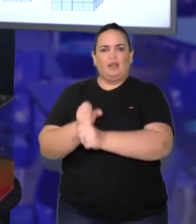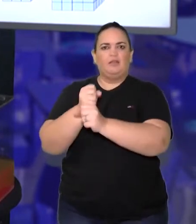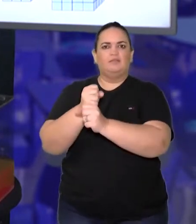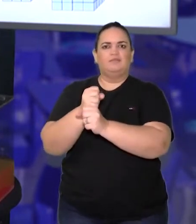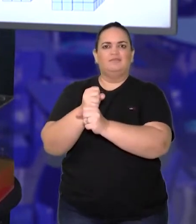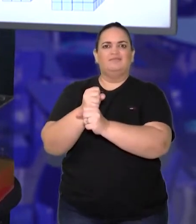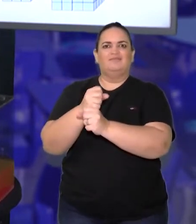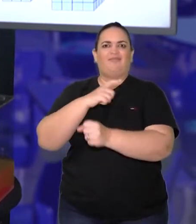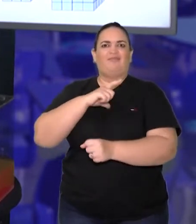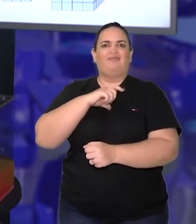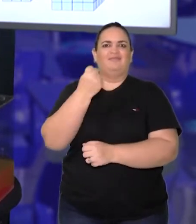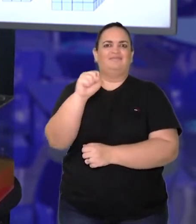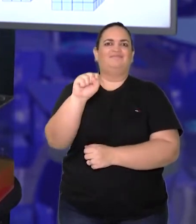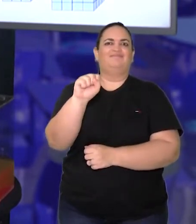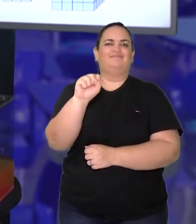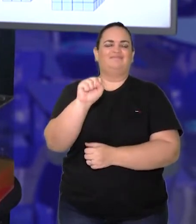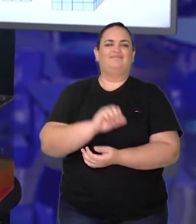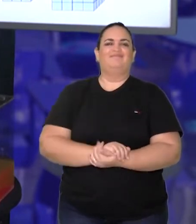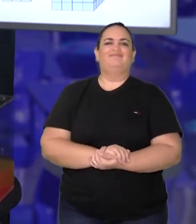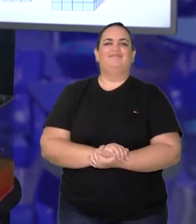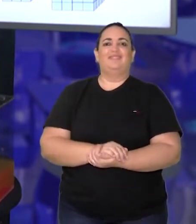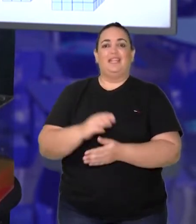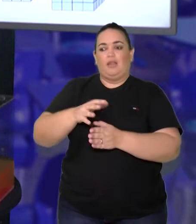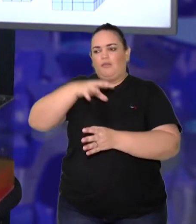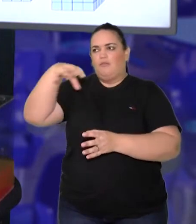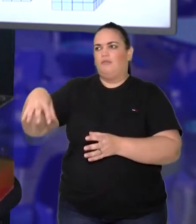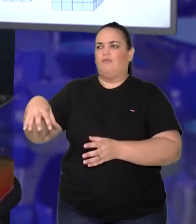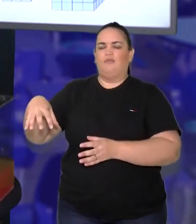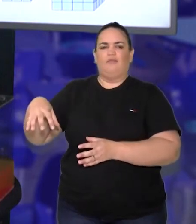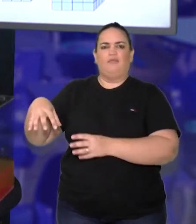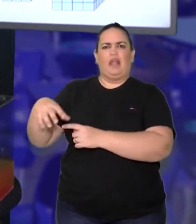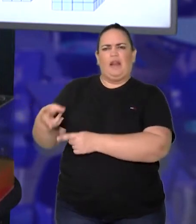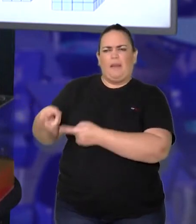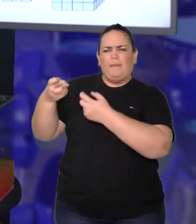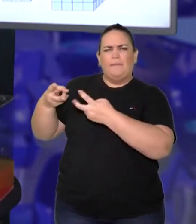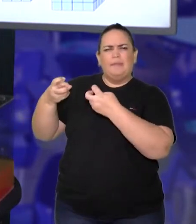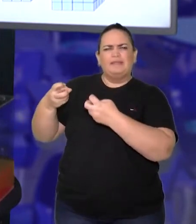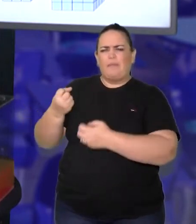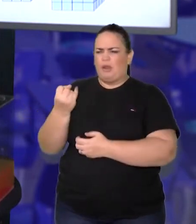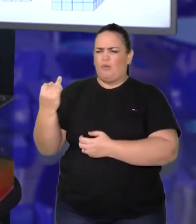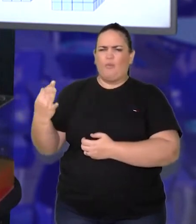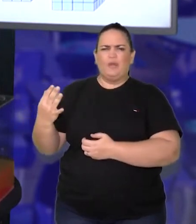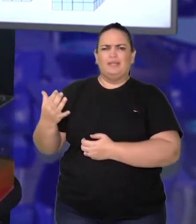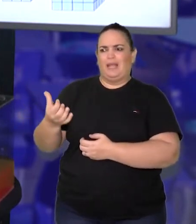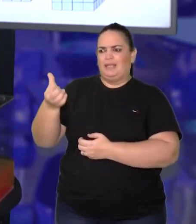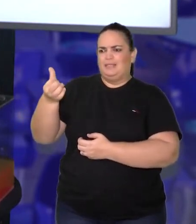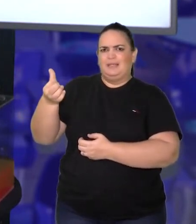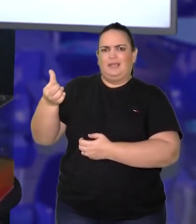tem um total de oito. E assim, sucessivamente, a gente vai aumentando esse quantitativo.